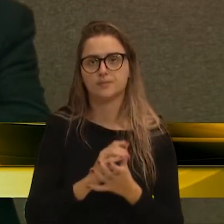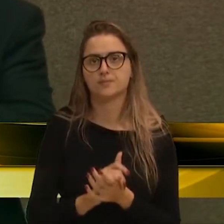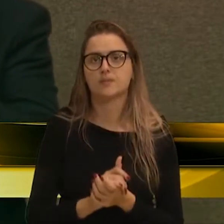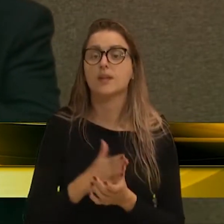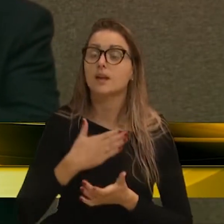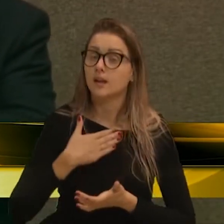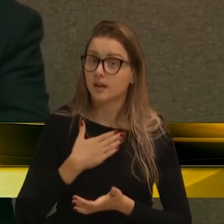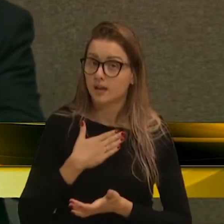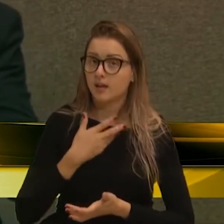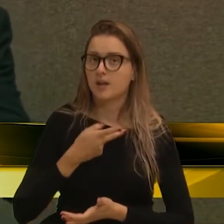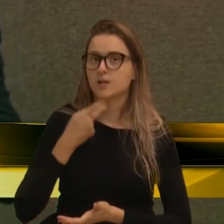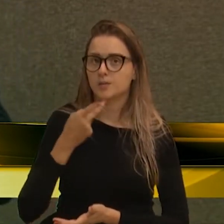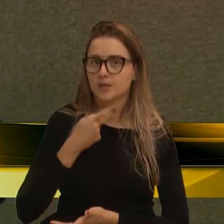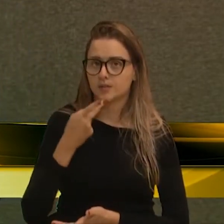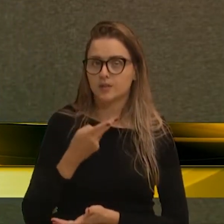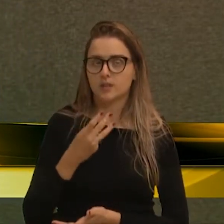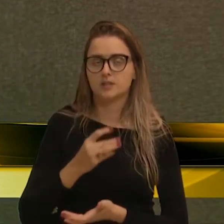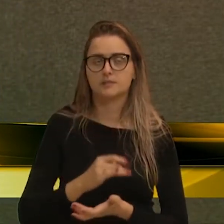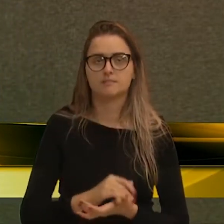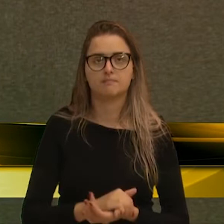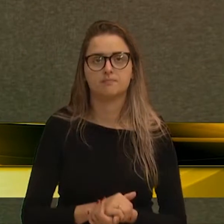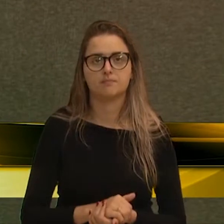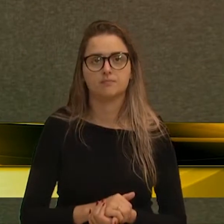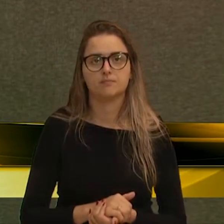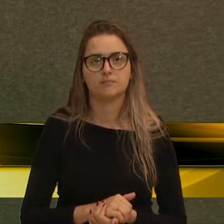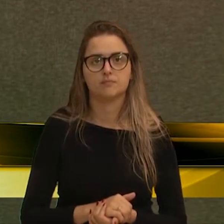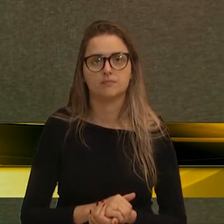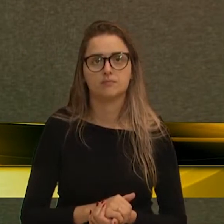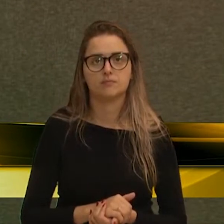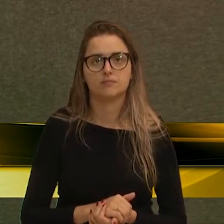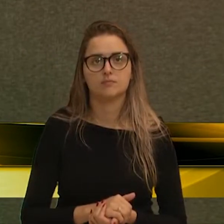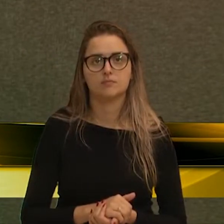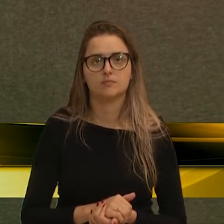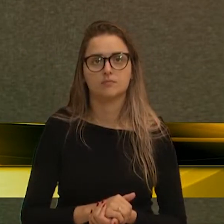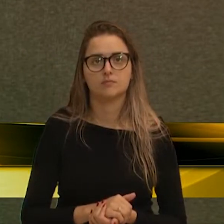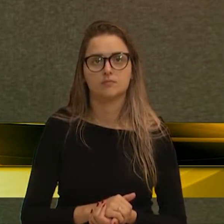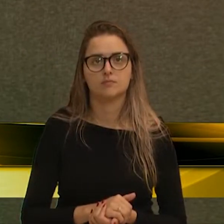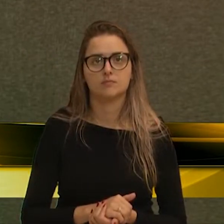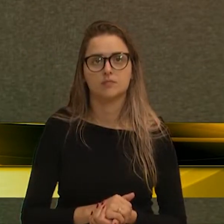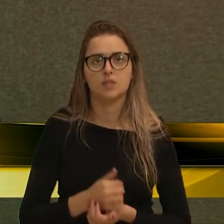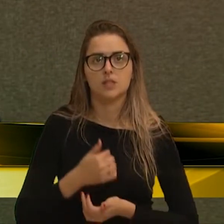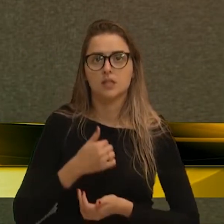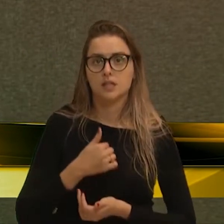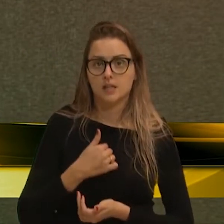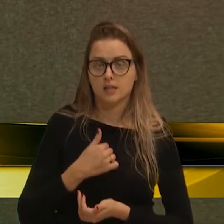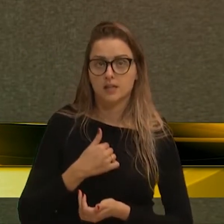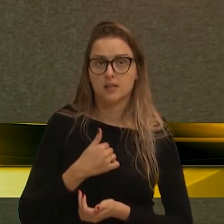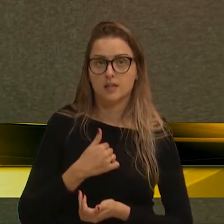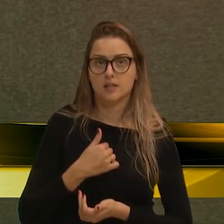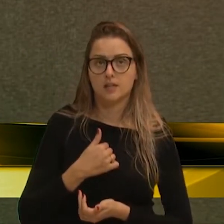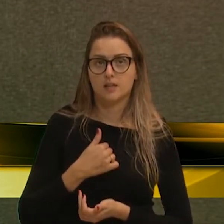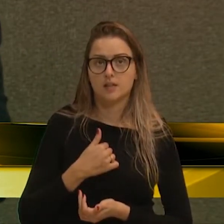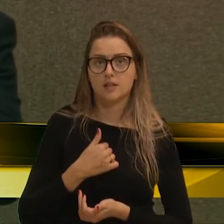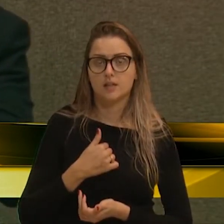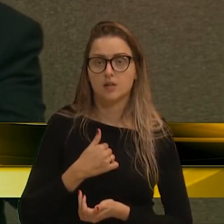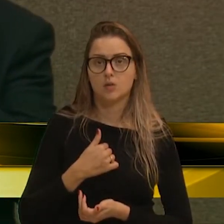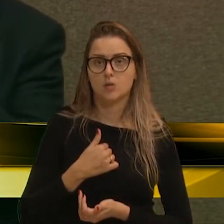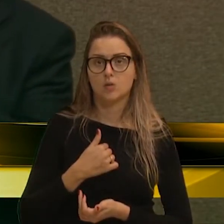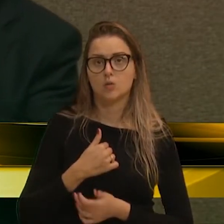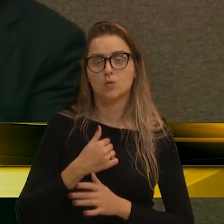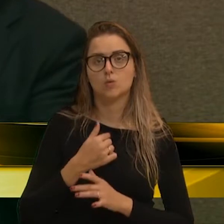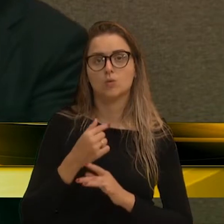fala, vereadora Tatiana, que eu faço em relação ao seu requerimento,